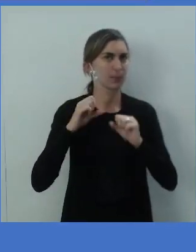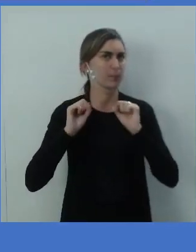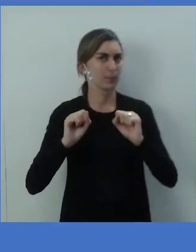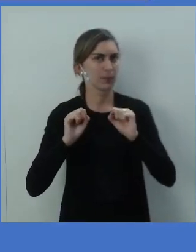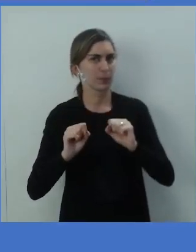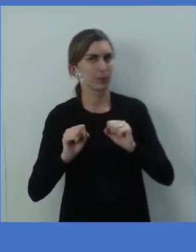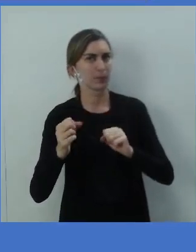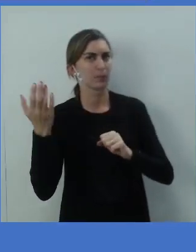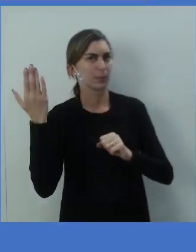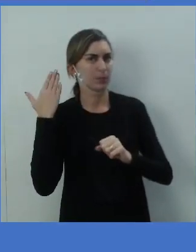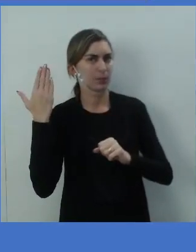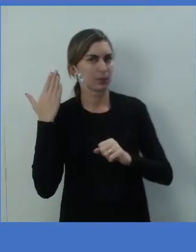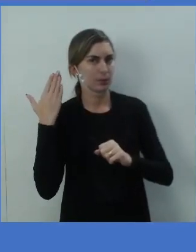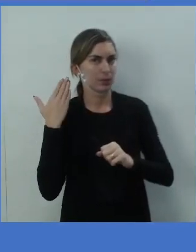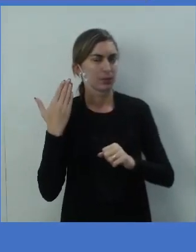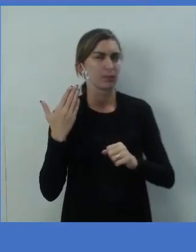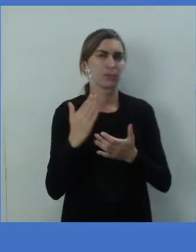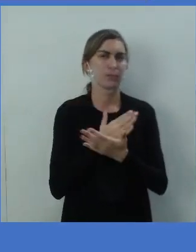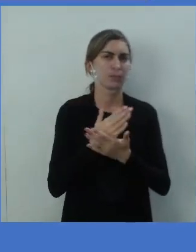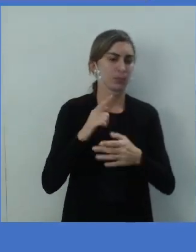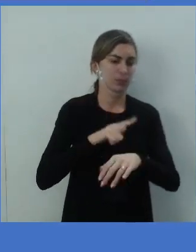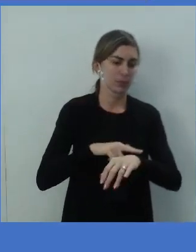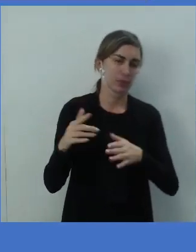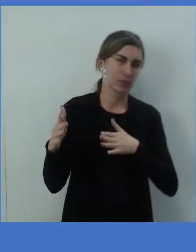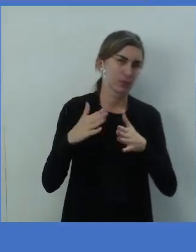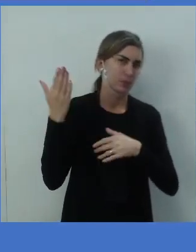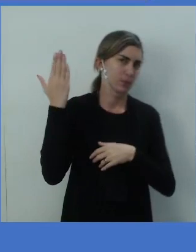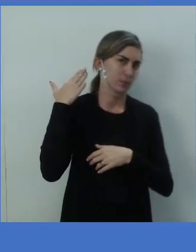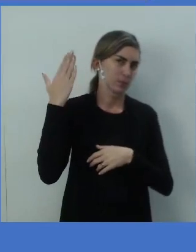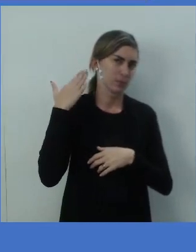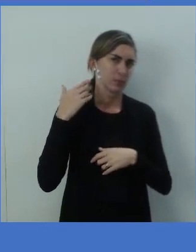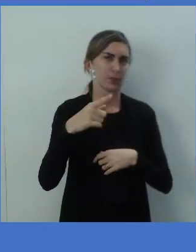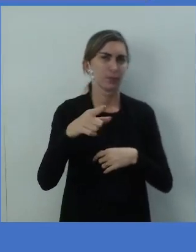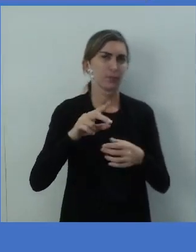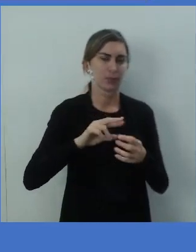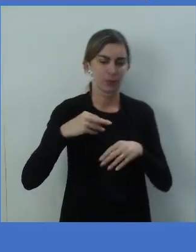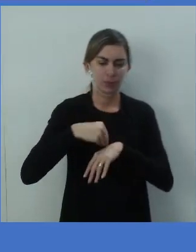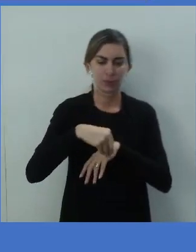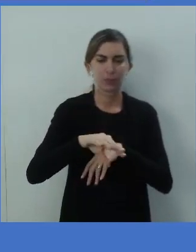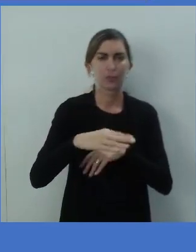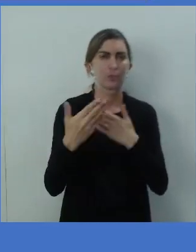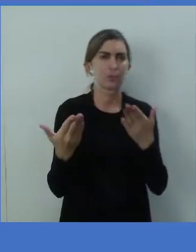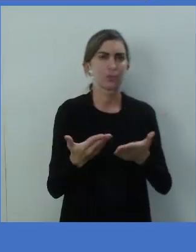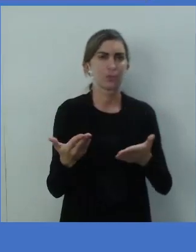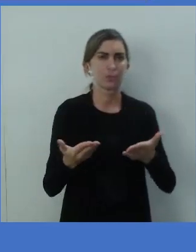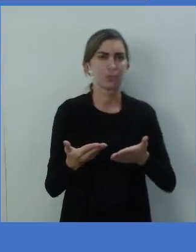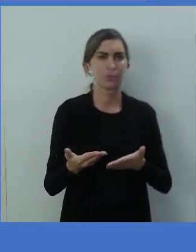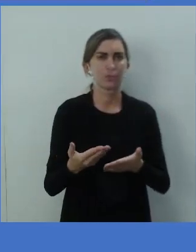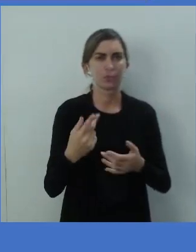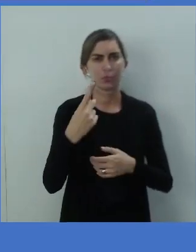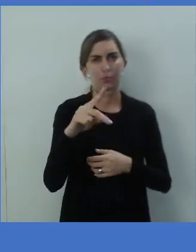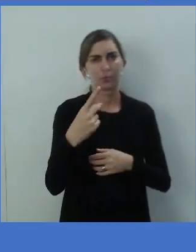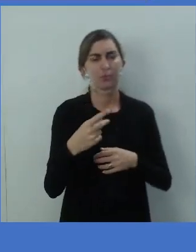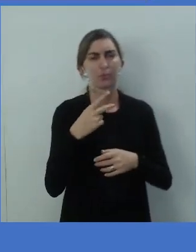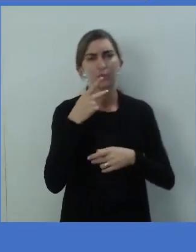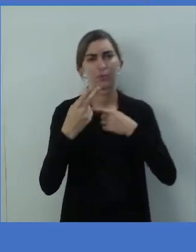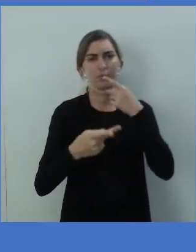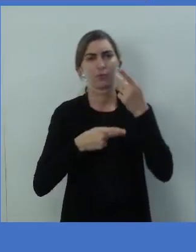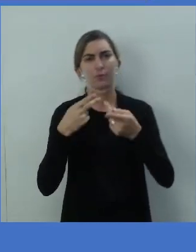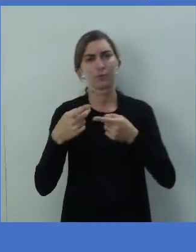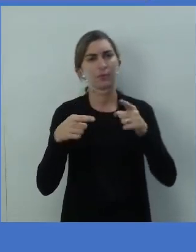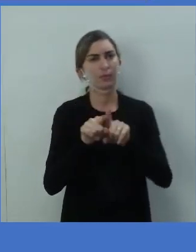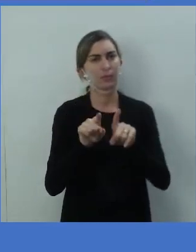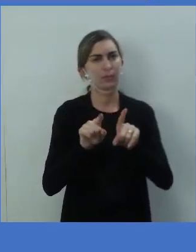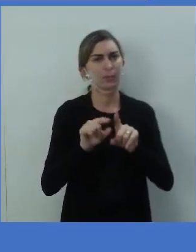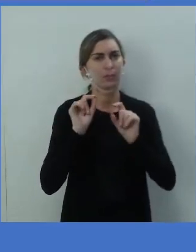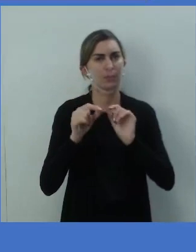poderia ter executado em algum tempo lá no passado. E você traz isso para o registro da sua fala. Ele também pode